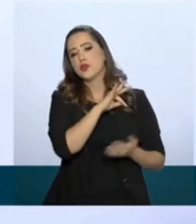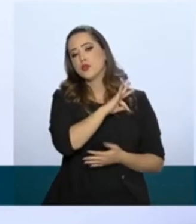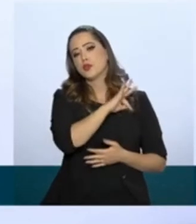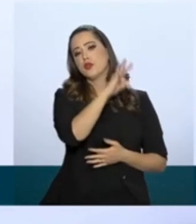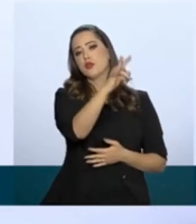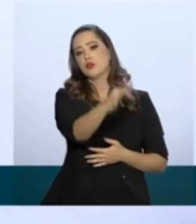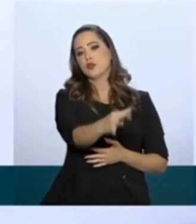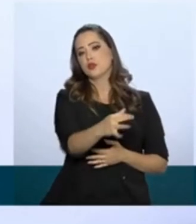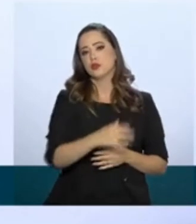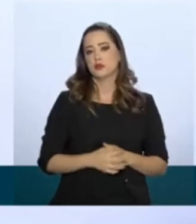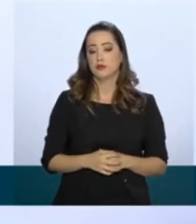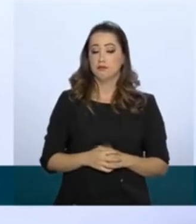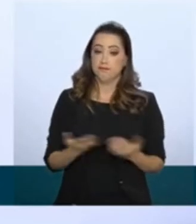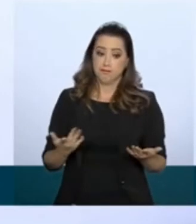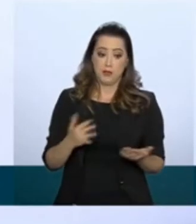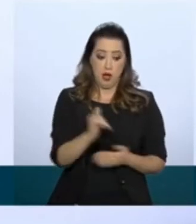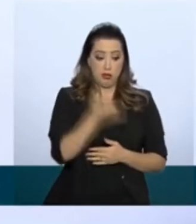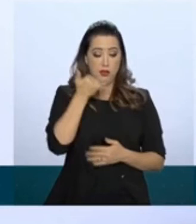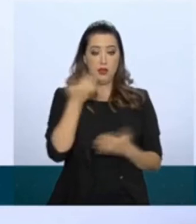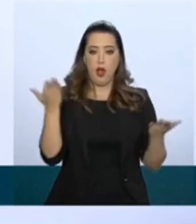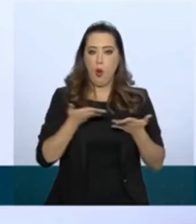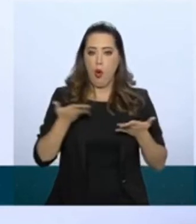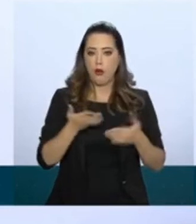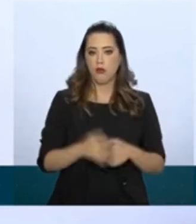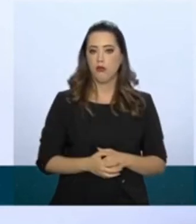data futura? Atenderia agora.